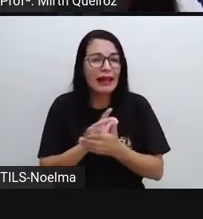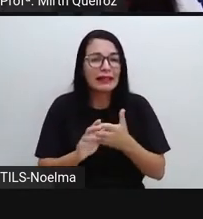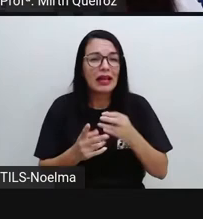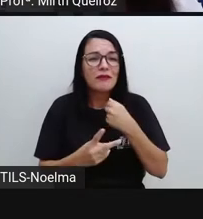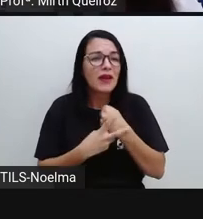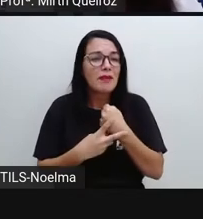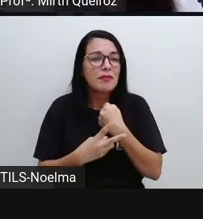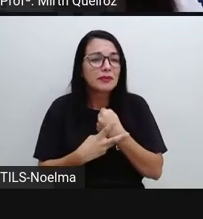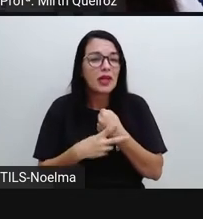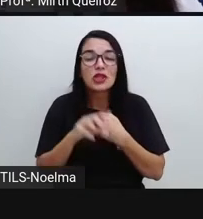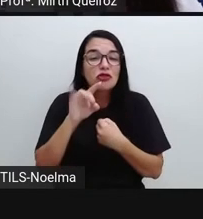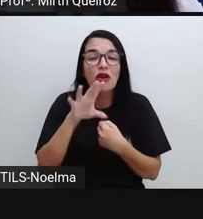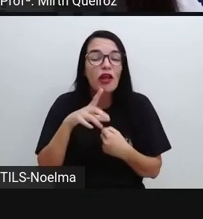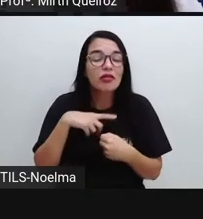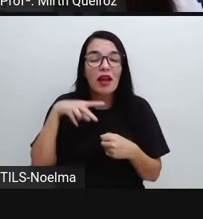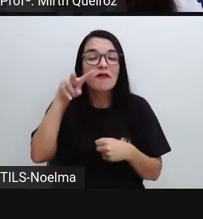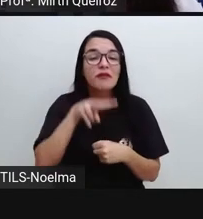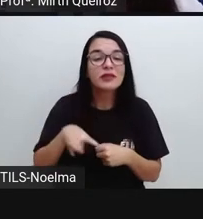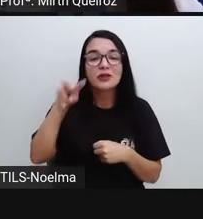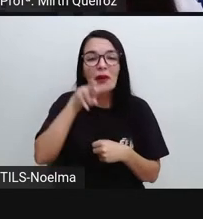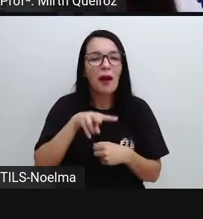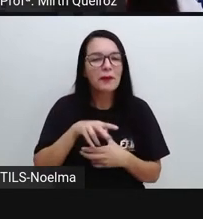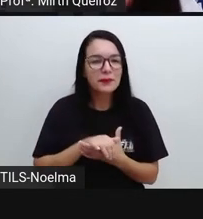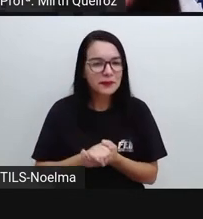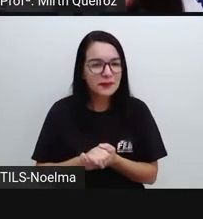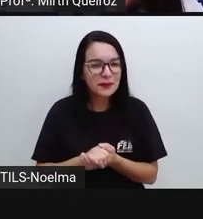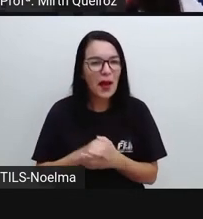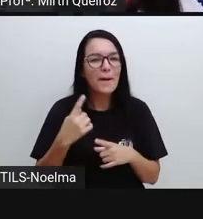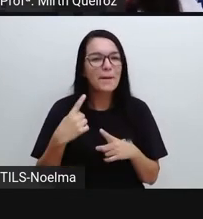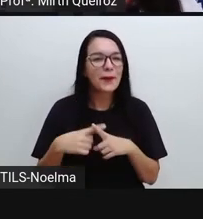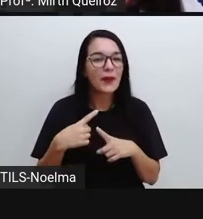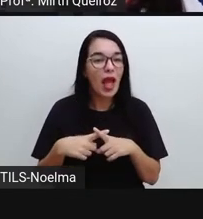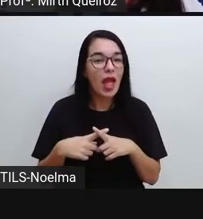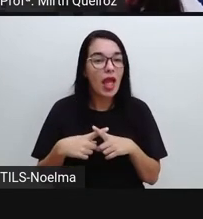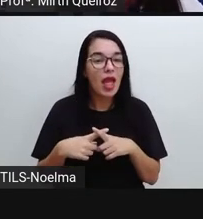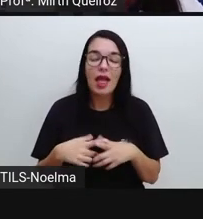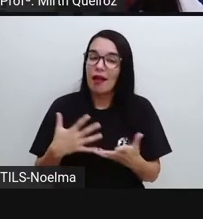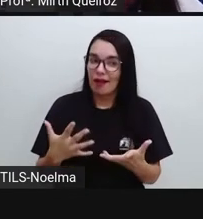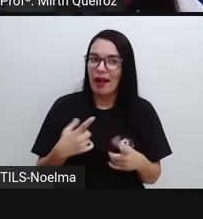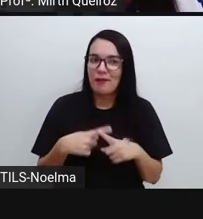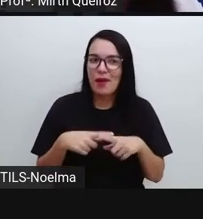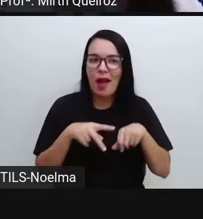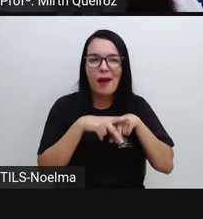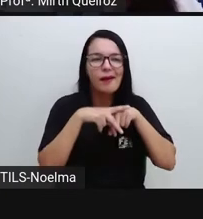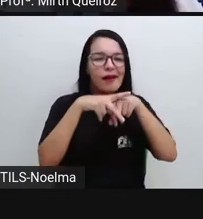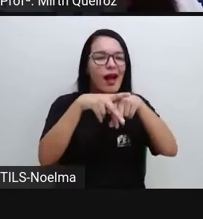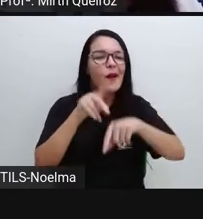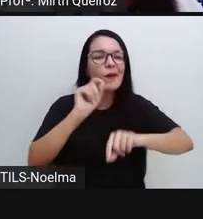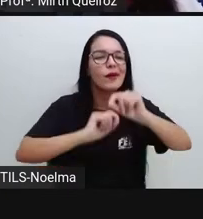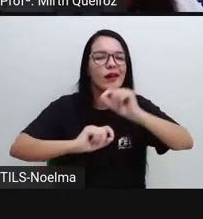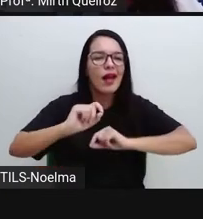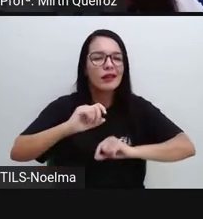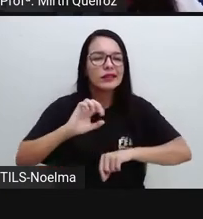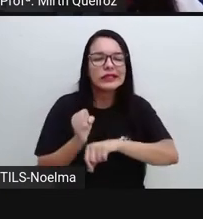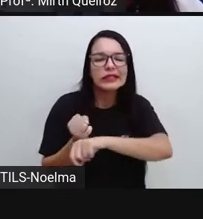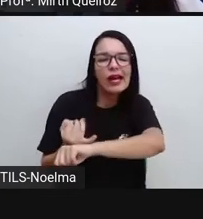vamos utilizar a linguagem verbal. Por quê? Porque o poema, a poesia, é uma forma de expressão humana.